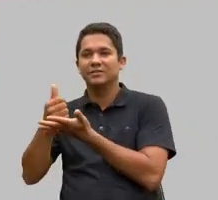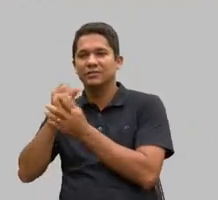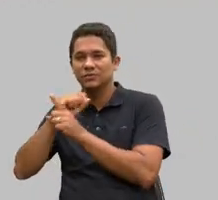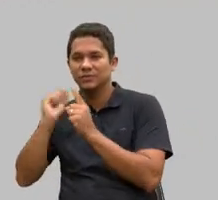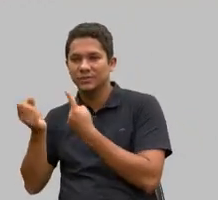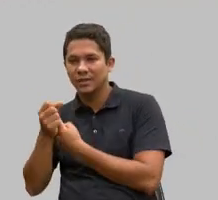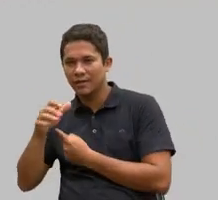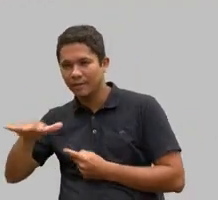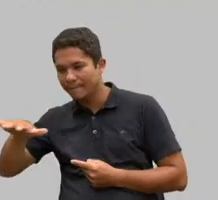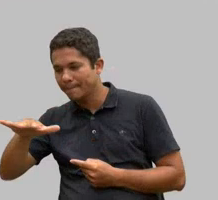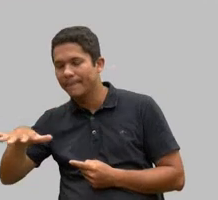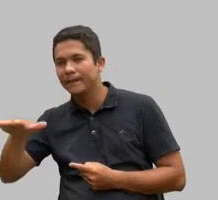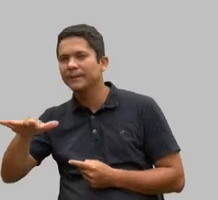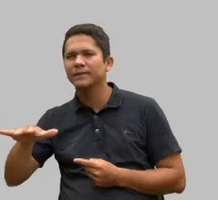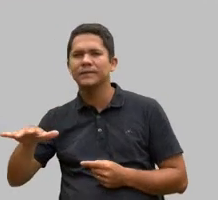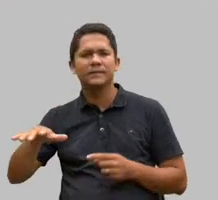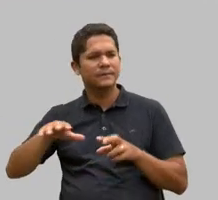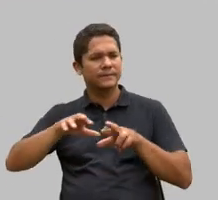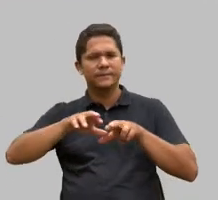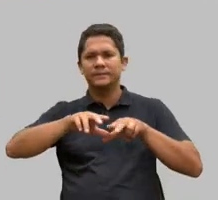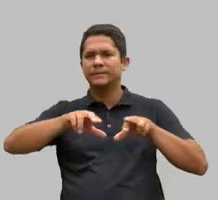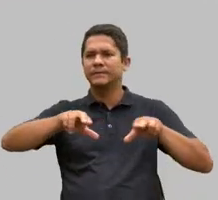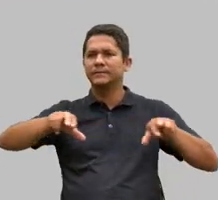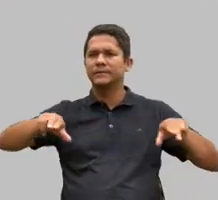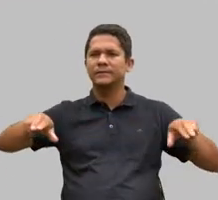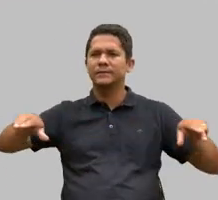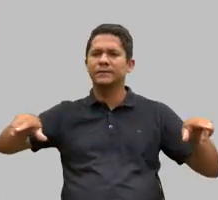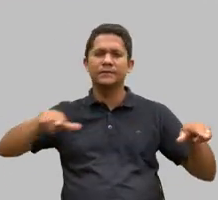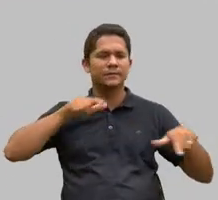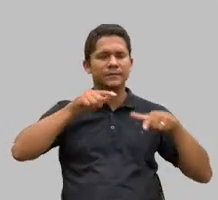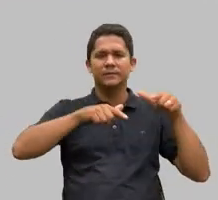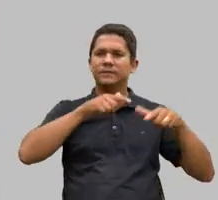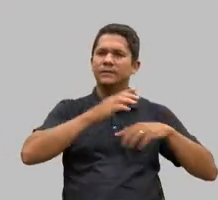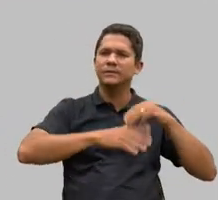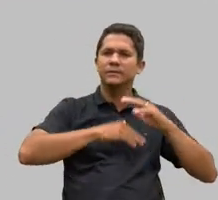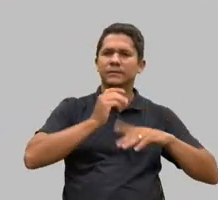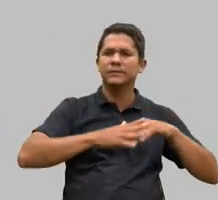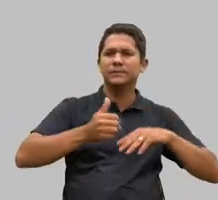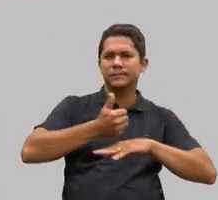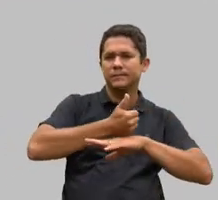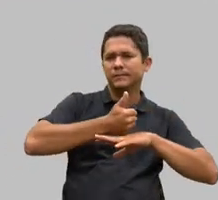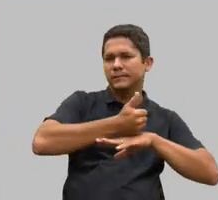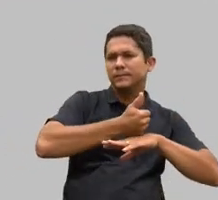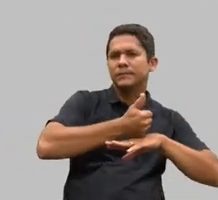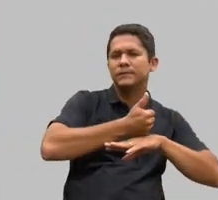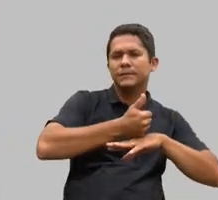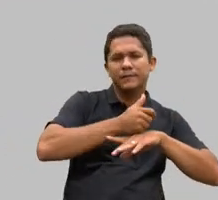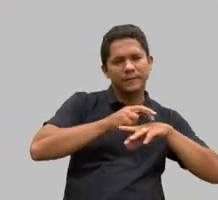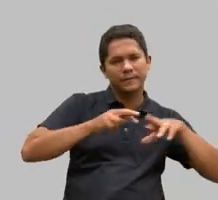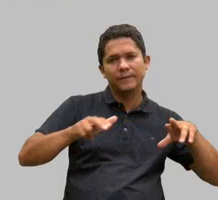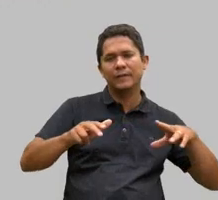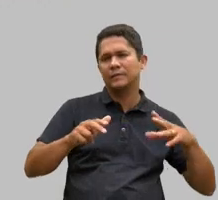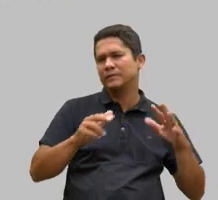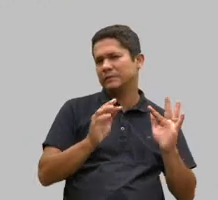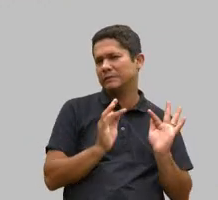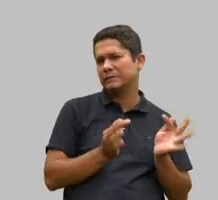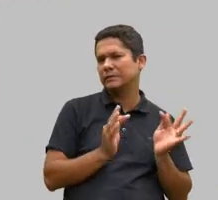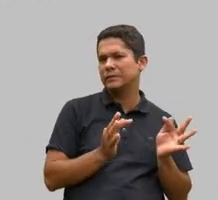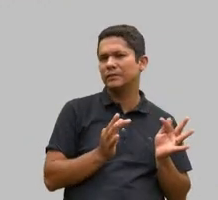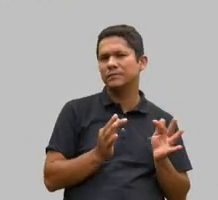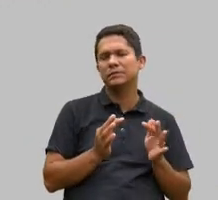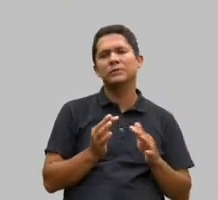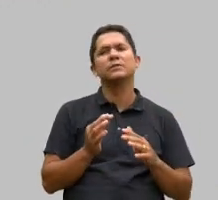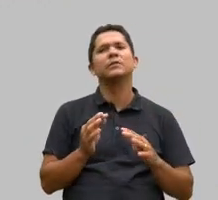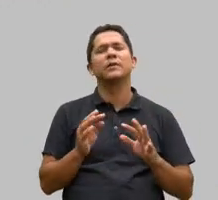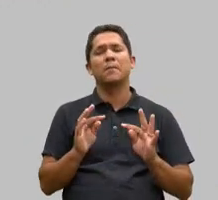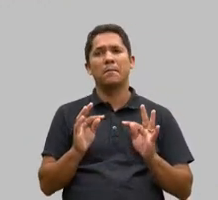profissionais que vai dos cargos mais simples, com as tarefas mais simples, até os cargos mais complexos, técnicos. Então, são essas pessoas